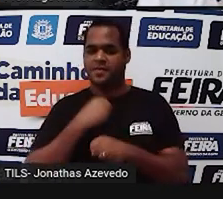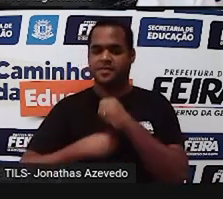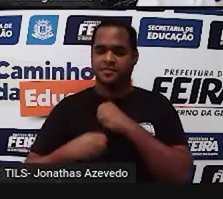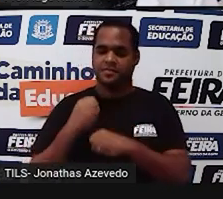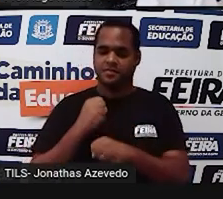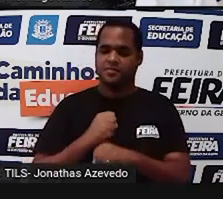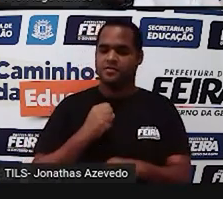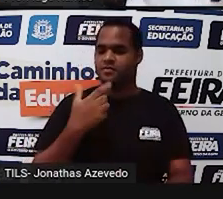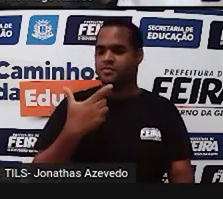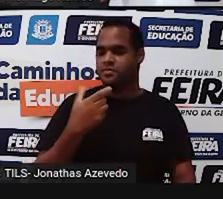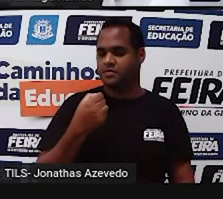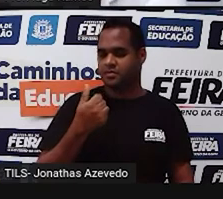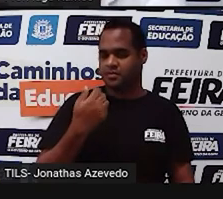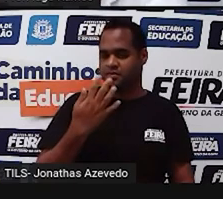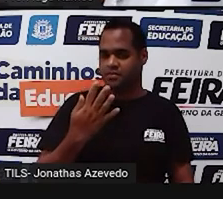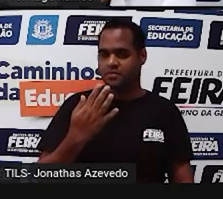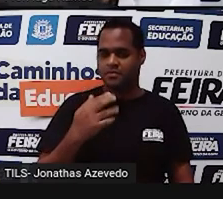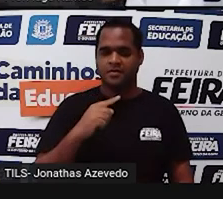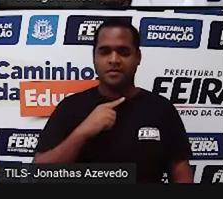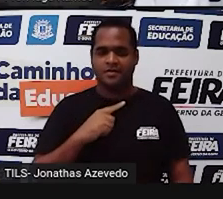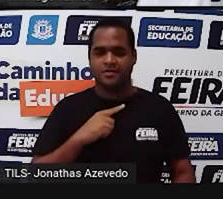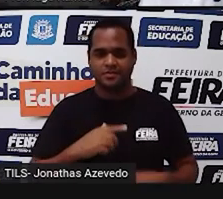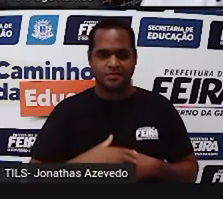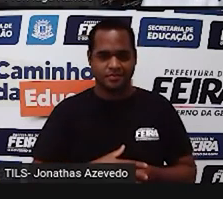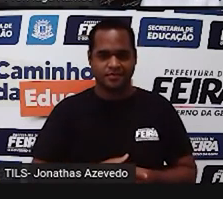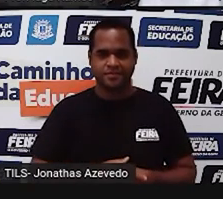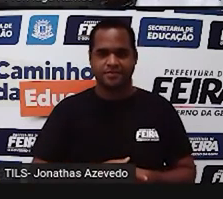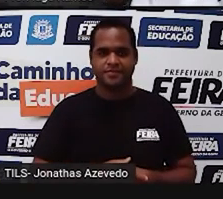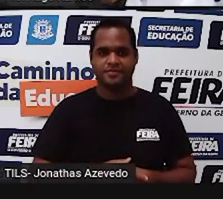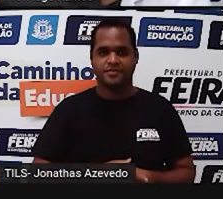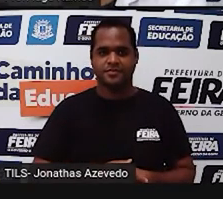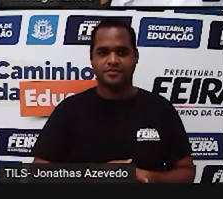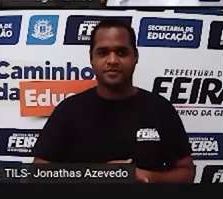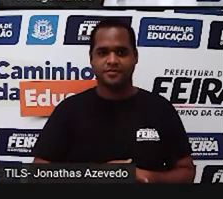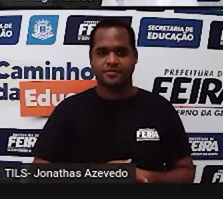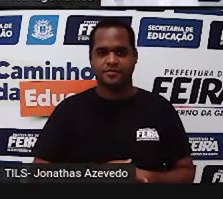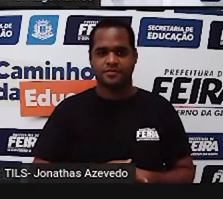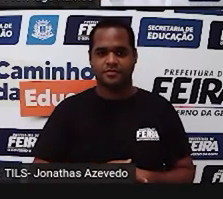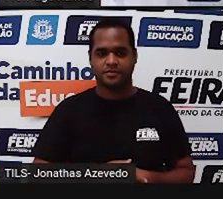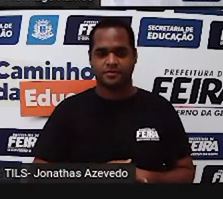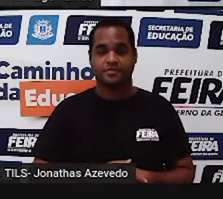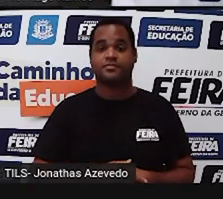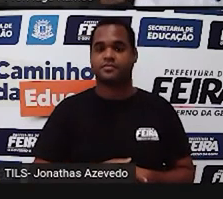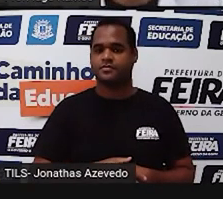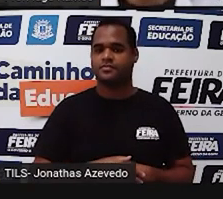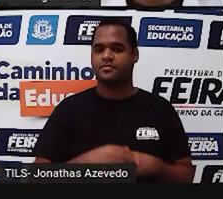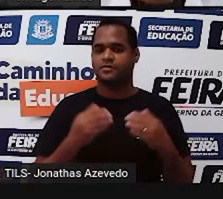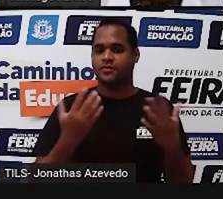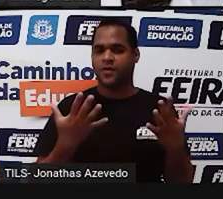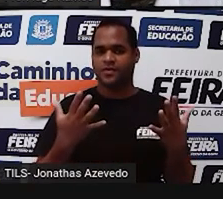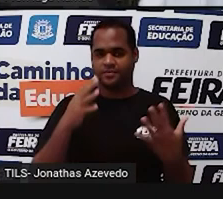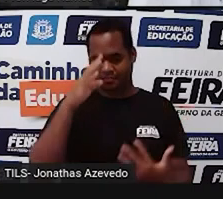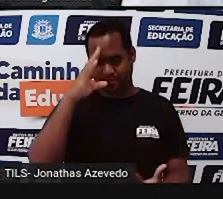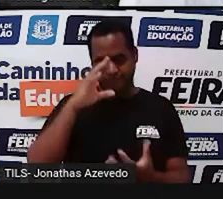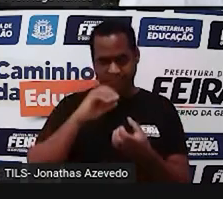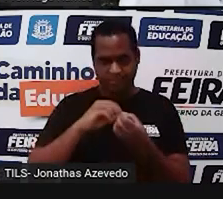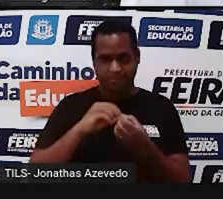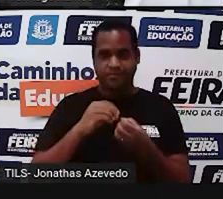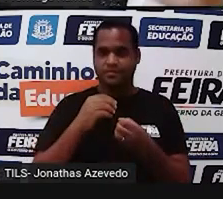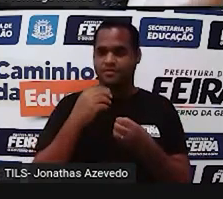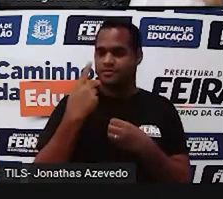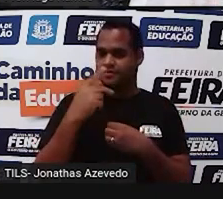2014. Beleza? Bom, então agora é hora de você entender isso praticando, né?